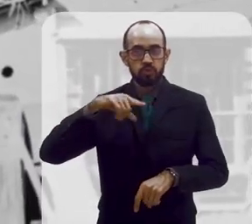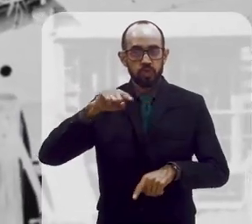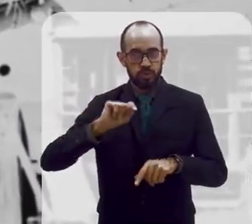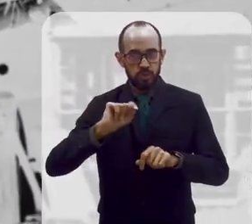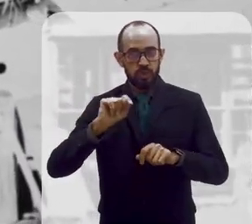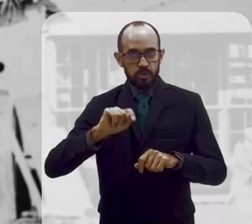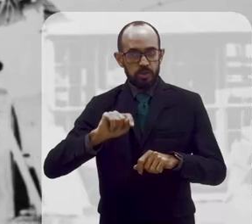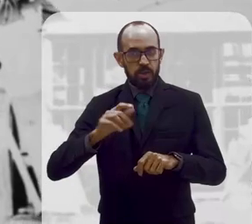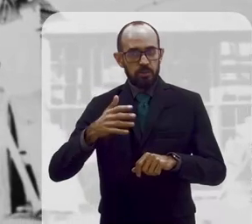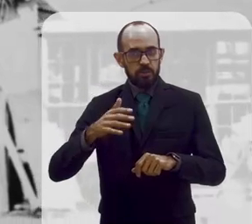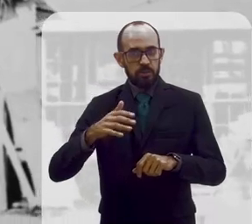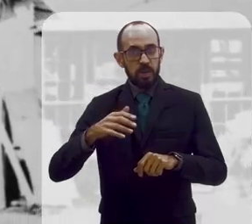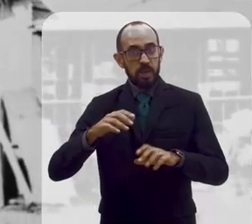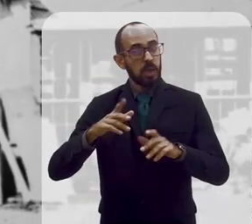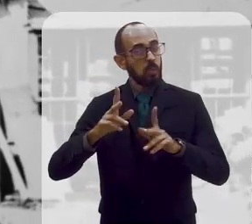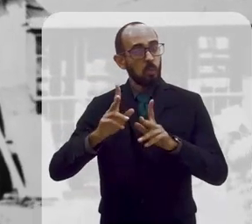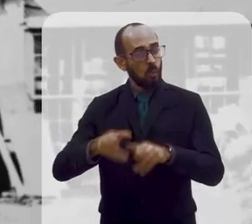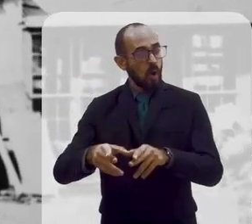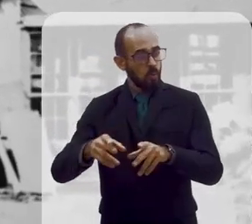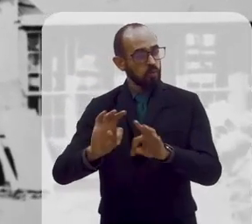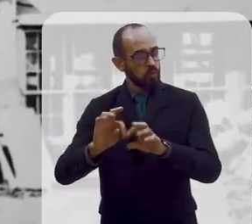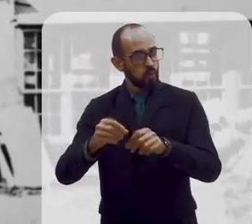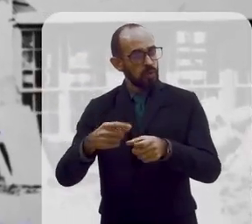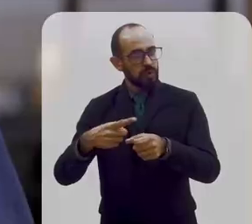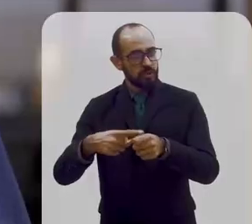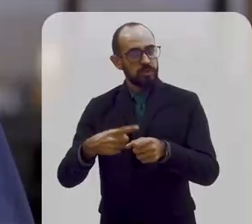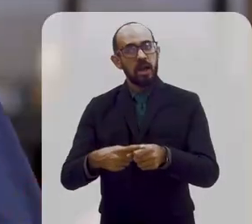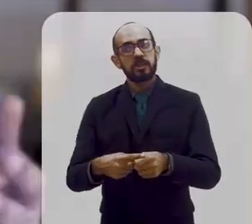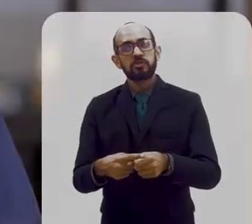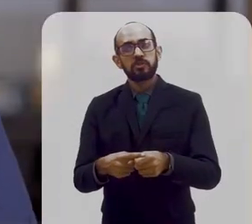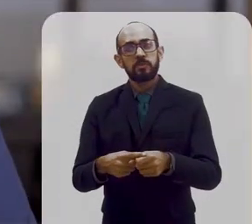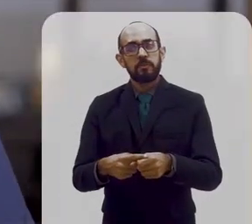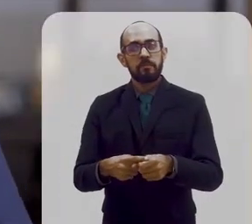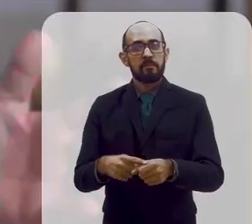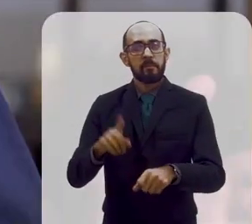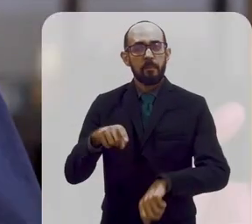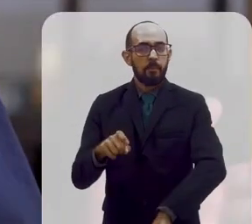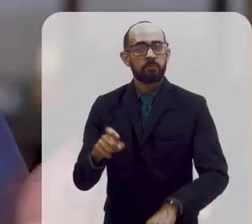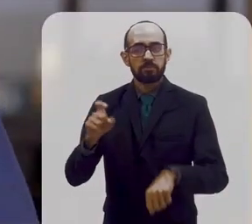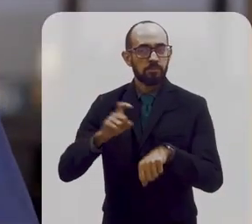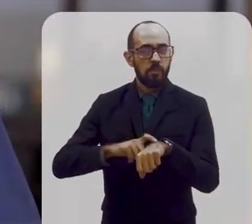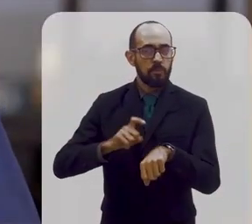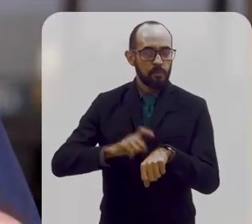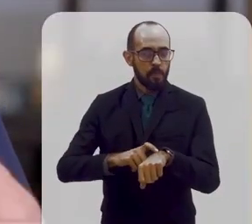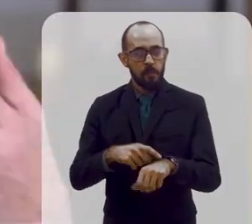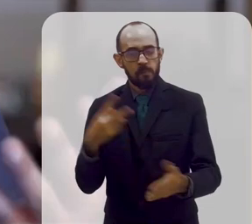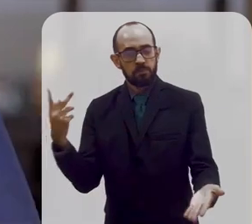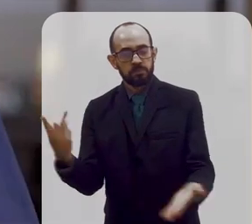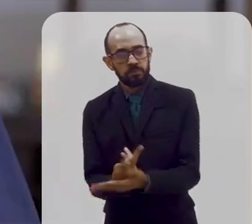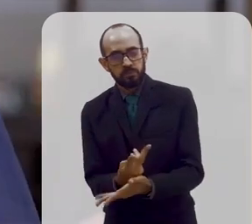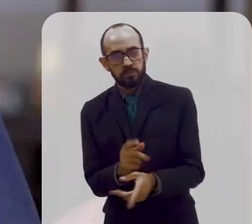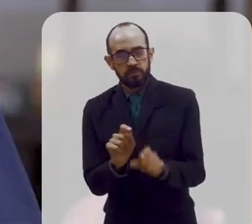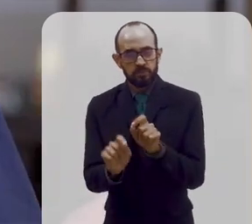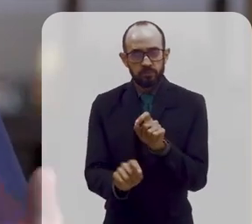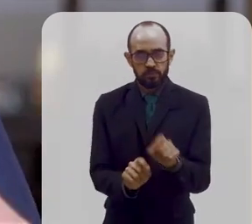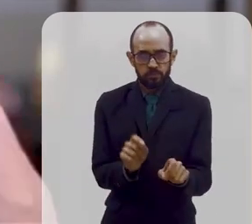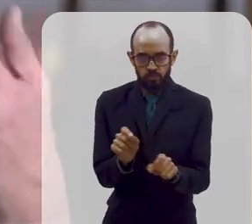praticamente todo o Rio de Janeiro. E justamente nesse momento, acontece uma